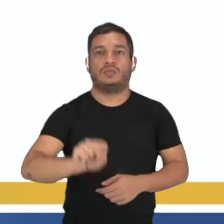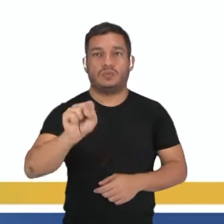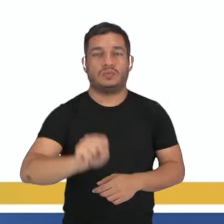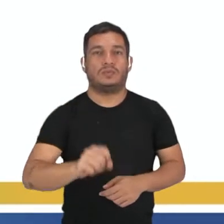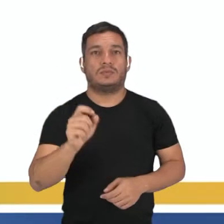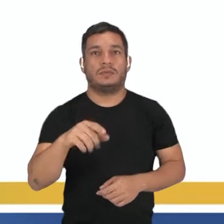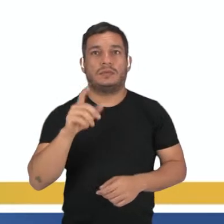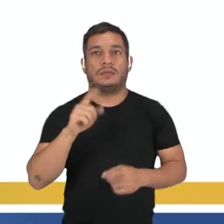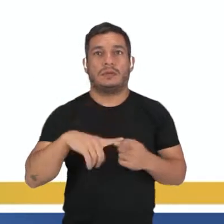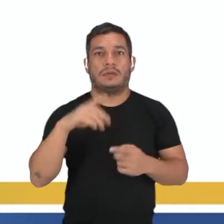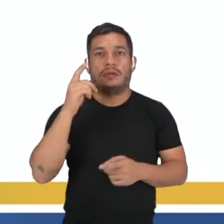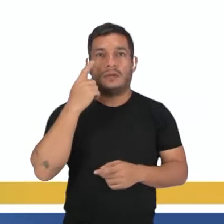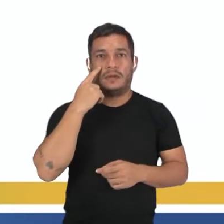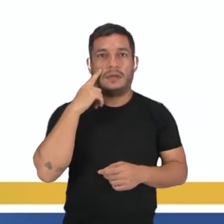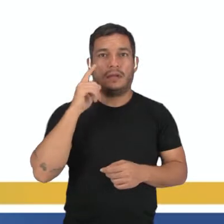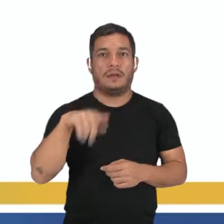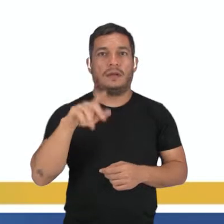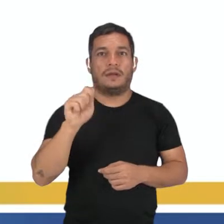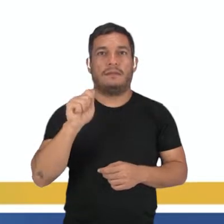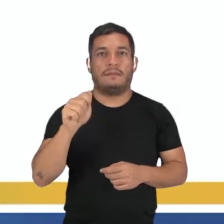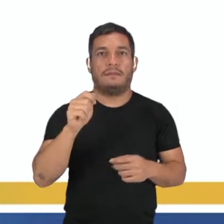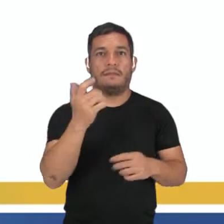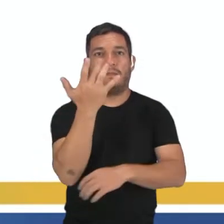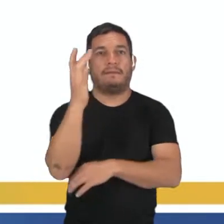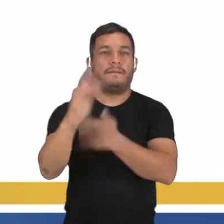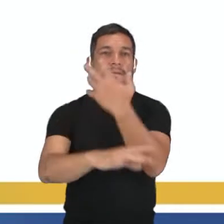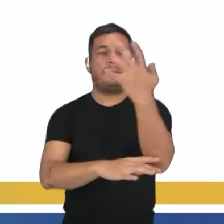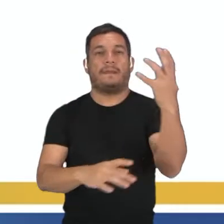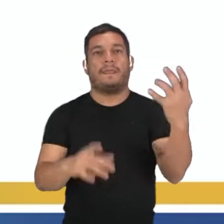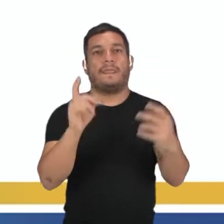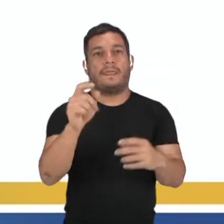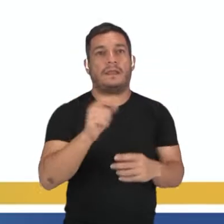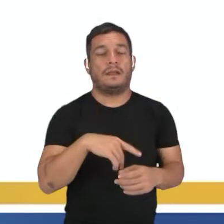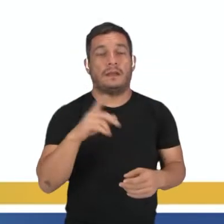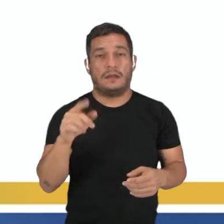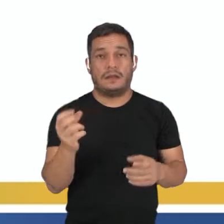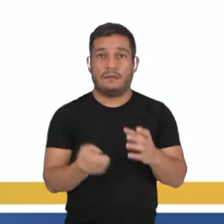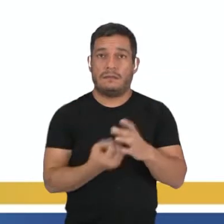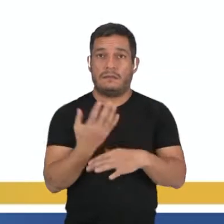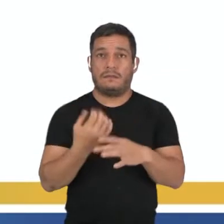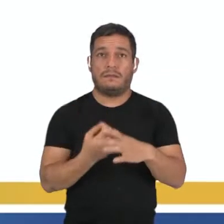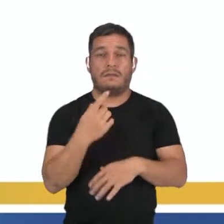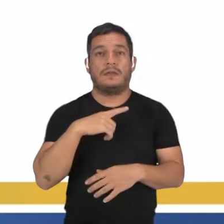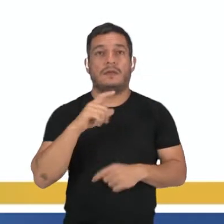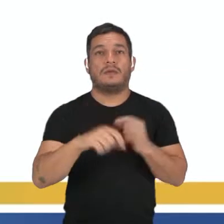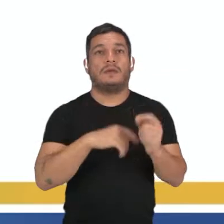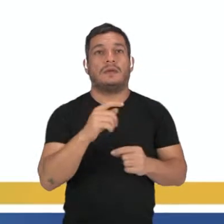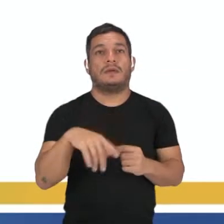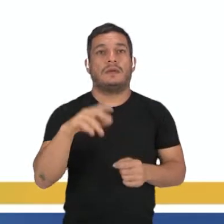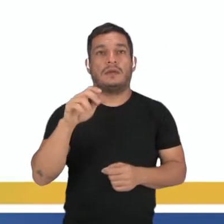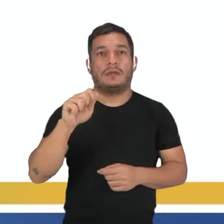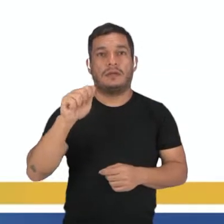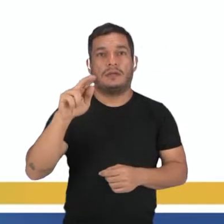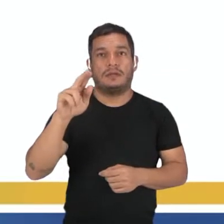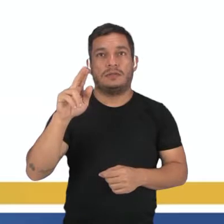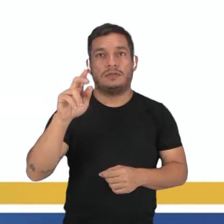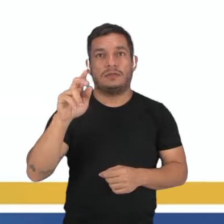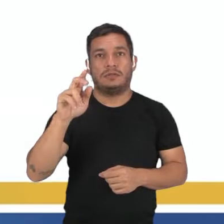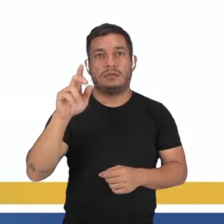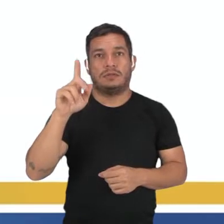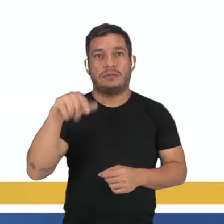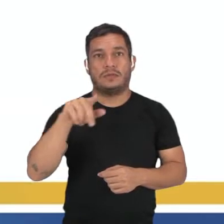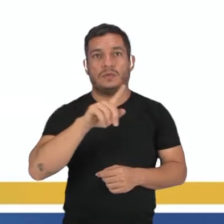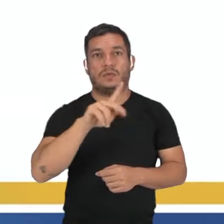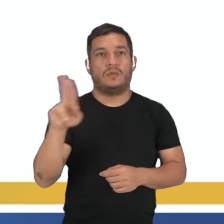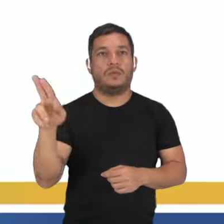de araucária, que é um bom exemplo de formação vegetal nesse sentido, onde a gente vai ter a predominância de uma gimnosperma chamada